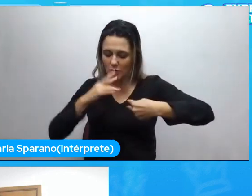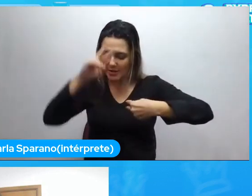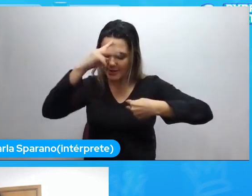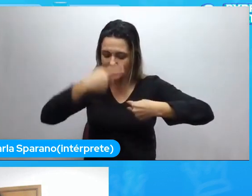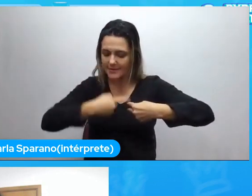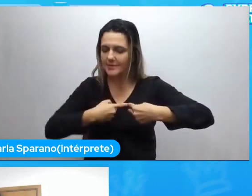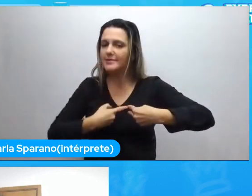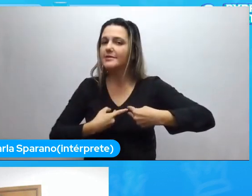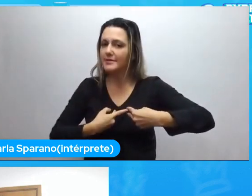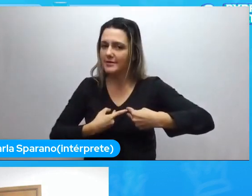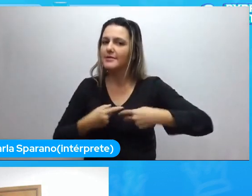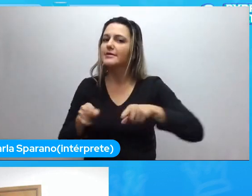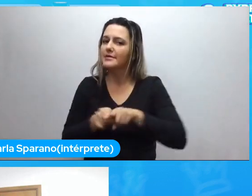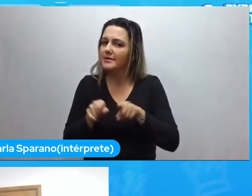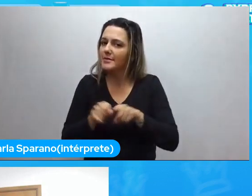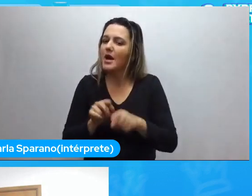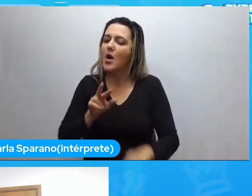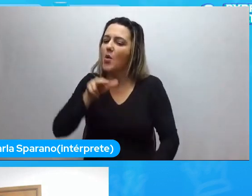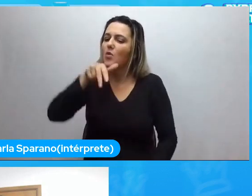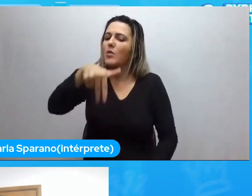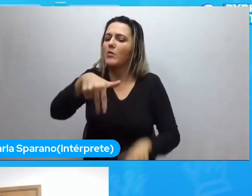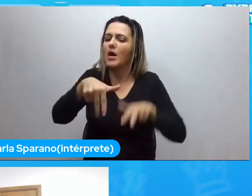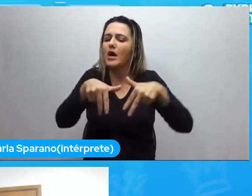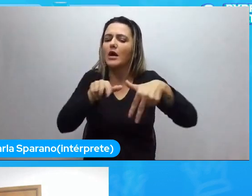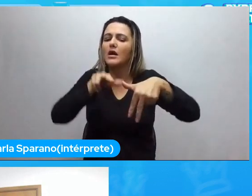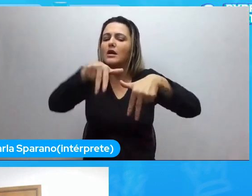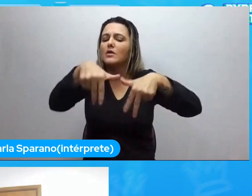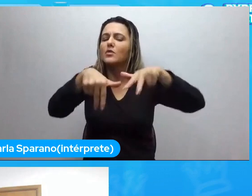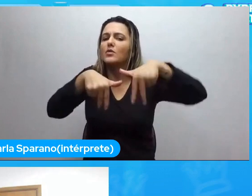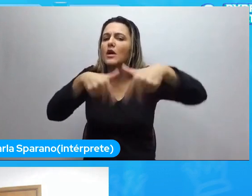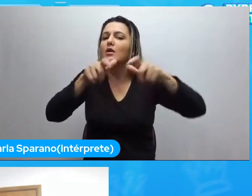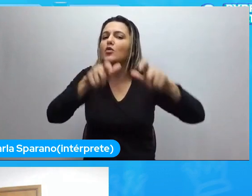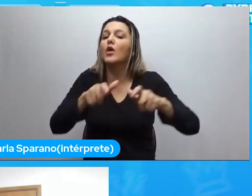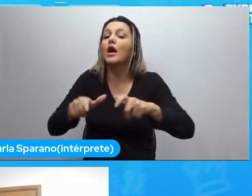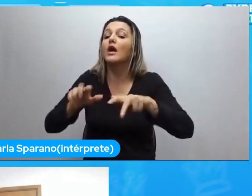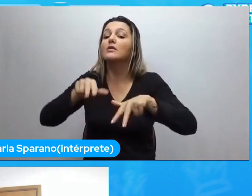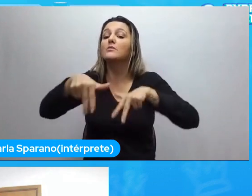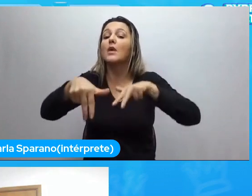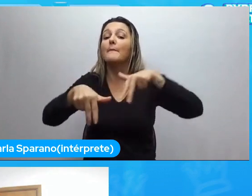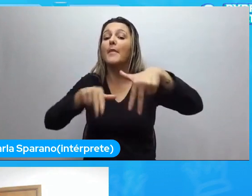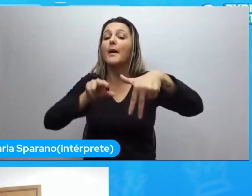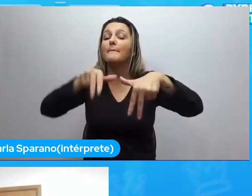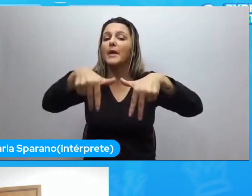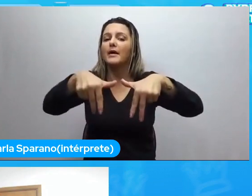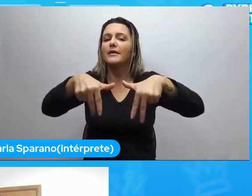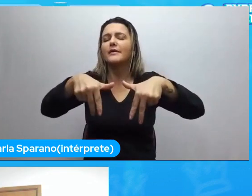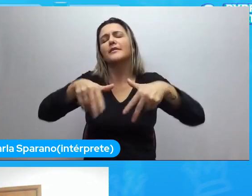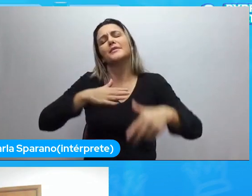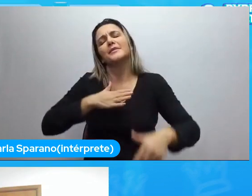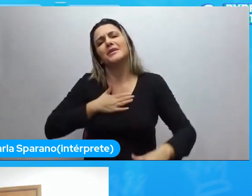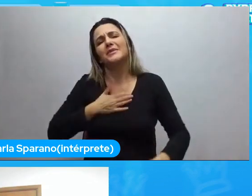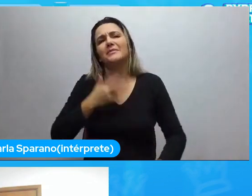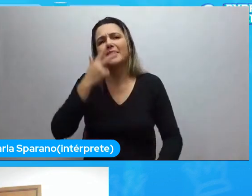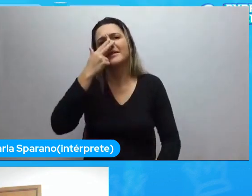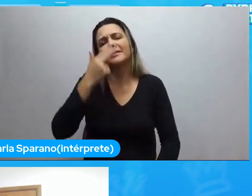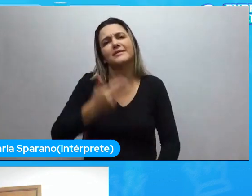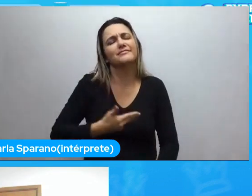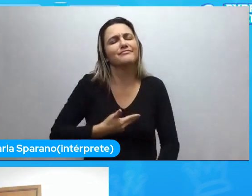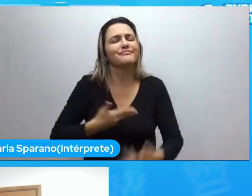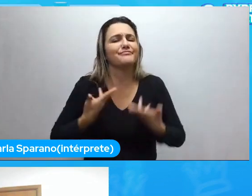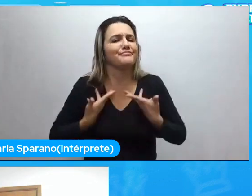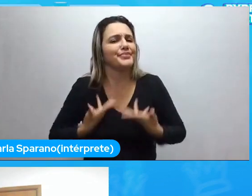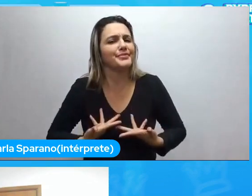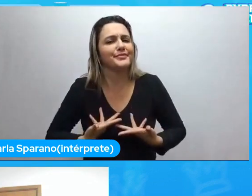E ocupar lugares, para mim, é muito... É um desgaste muito grande, sabe? Às vezes. Aí, eu